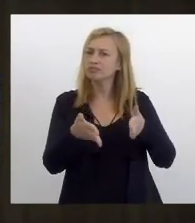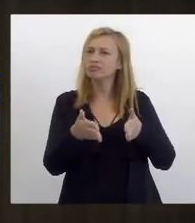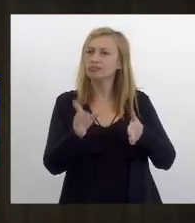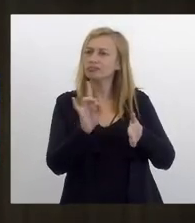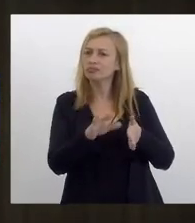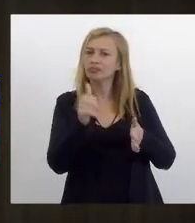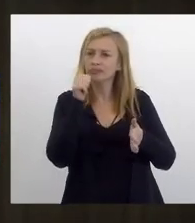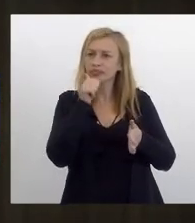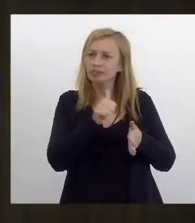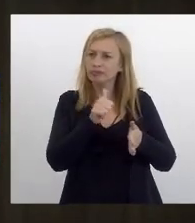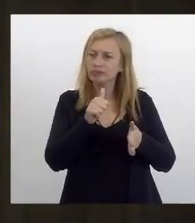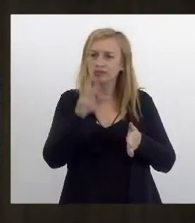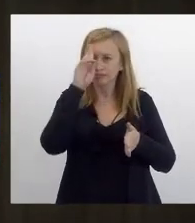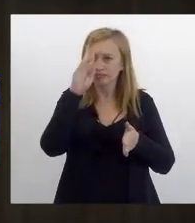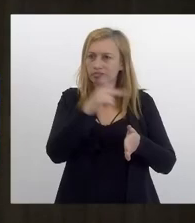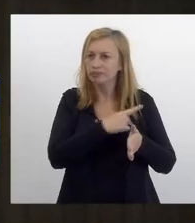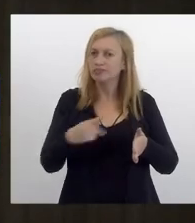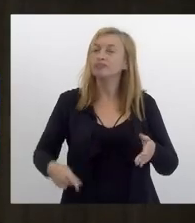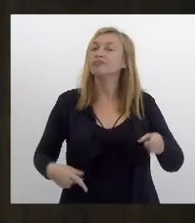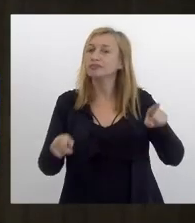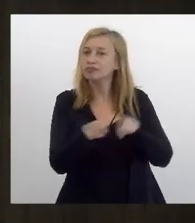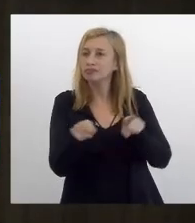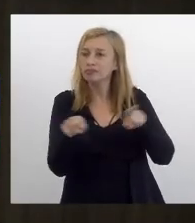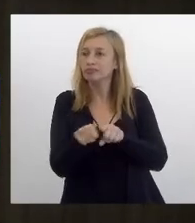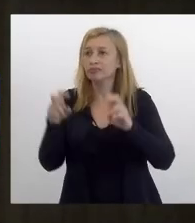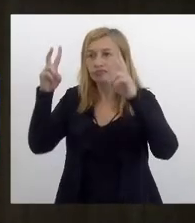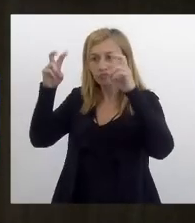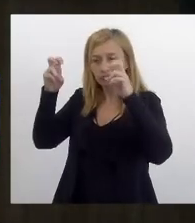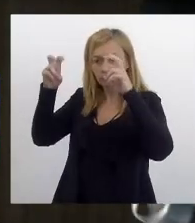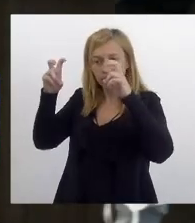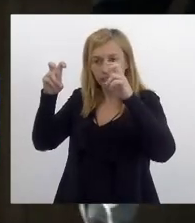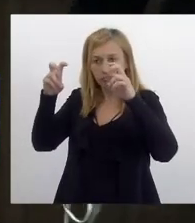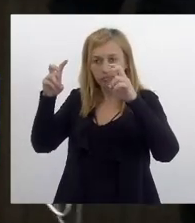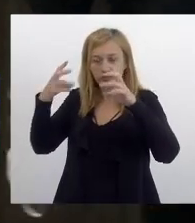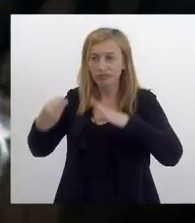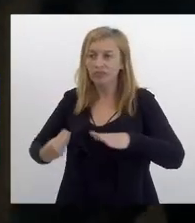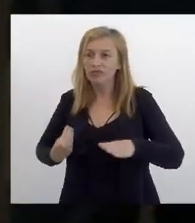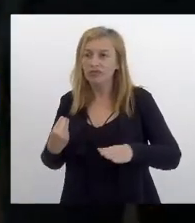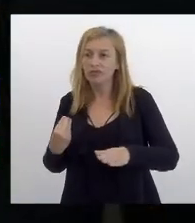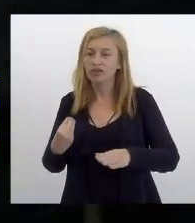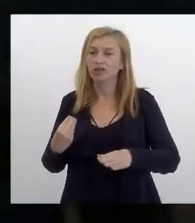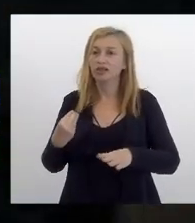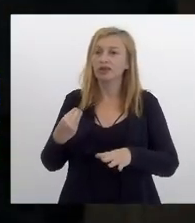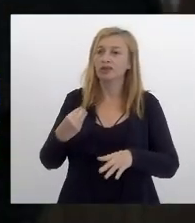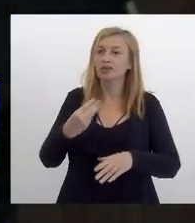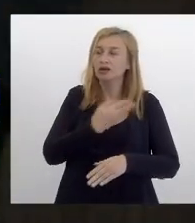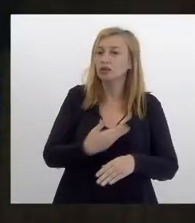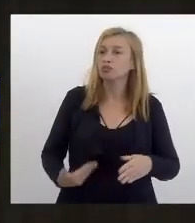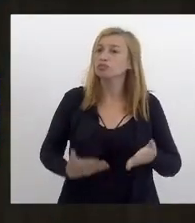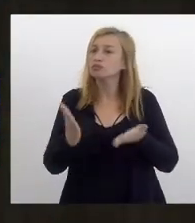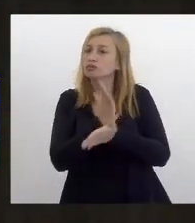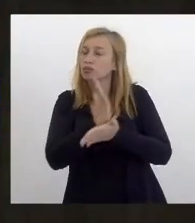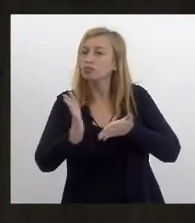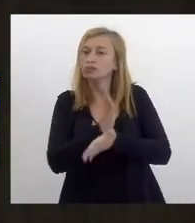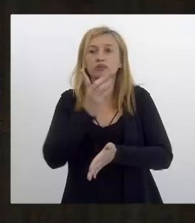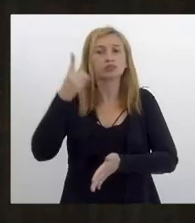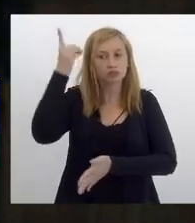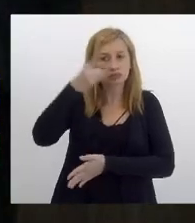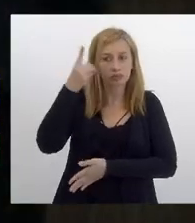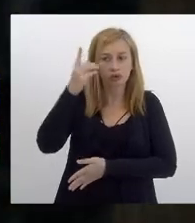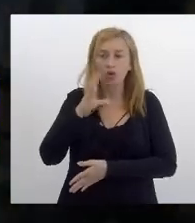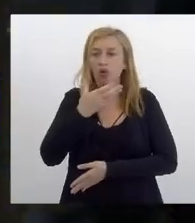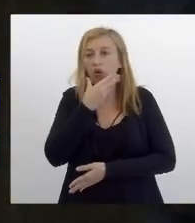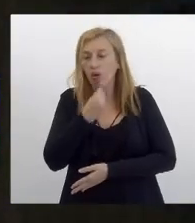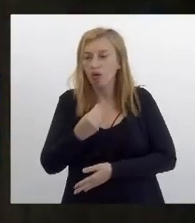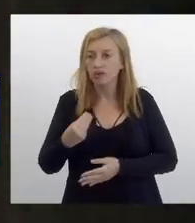obrigado tema também que perpassa a vida pública de alguns deputados homens na casa e eu me incluo nisso